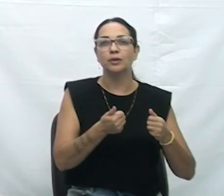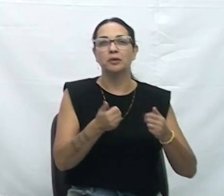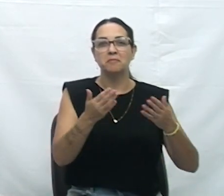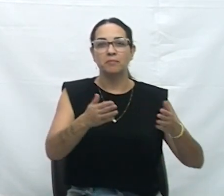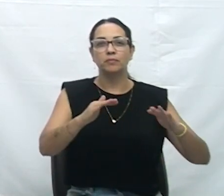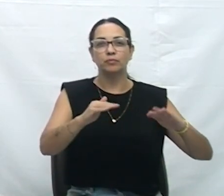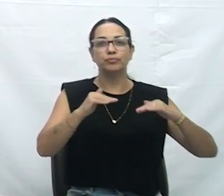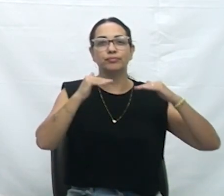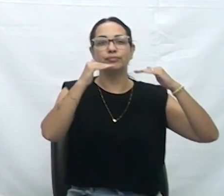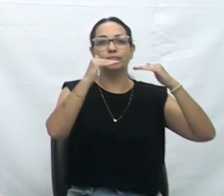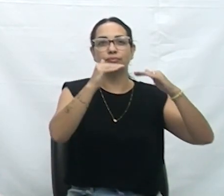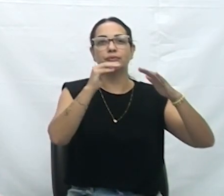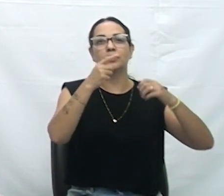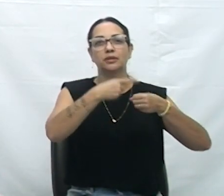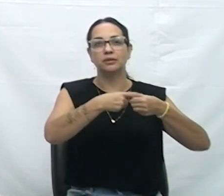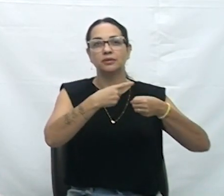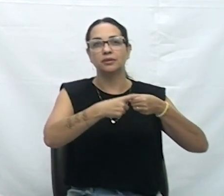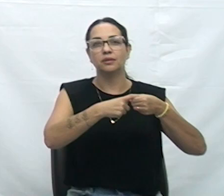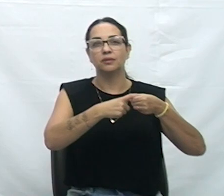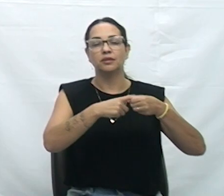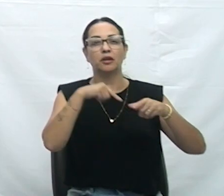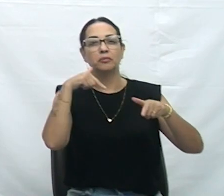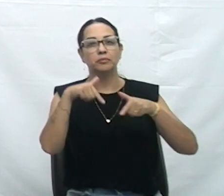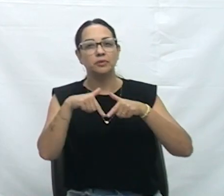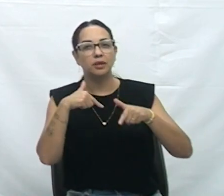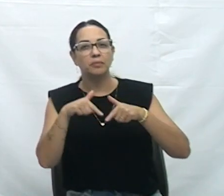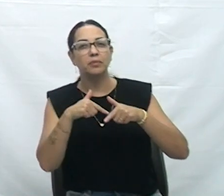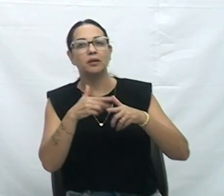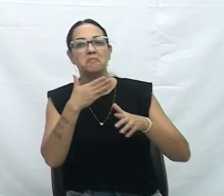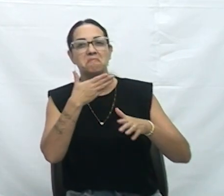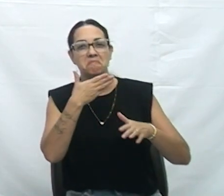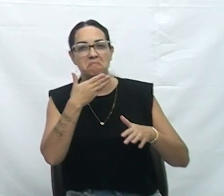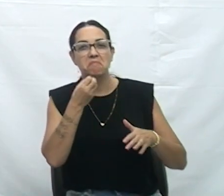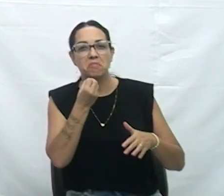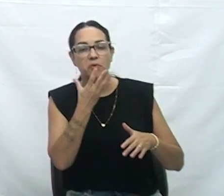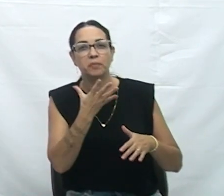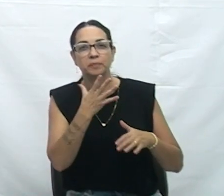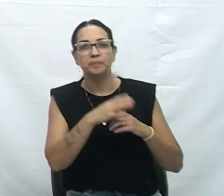Vi que está um trabalho bem feito, elogiar o prefeito Clésio Salvaro.